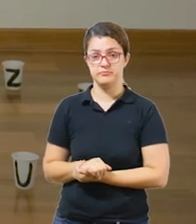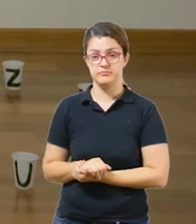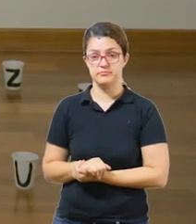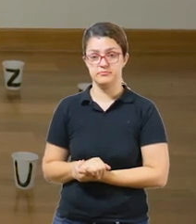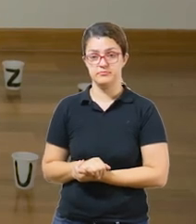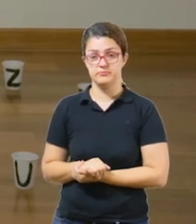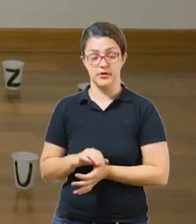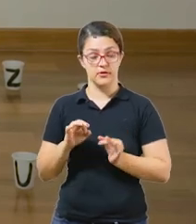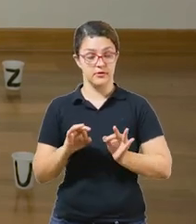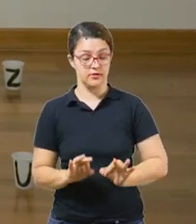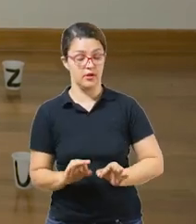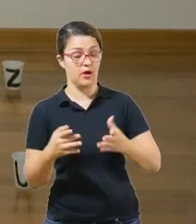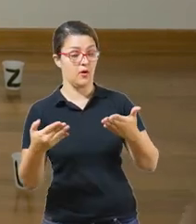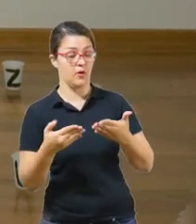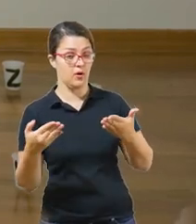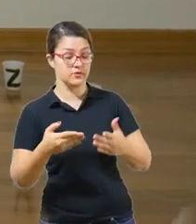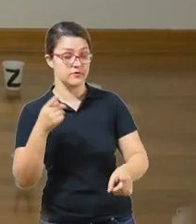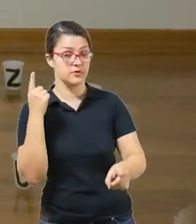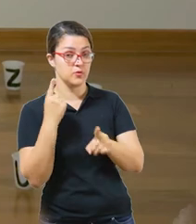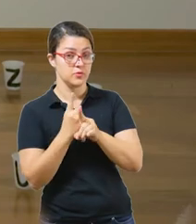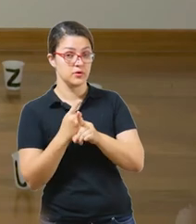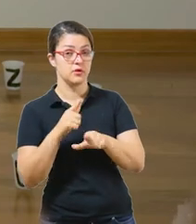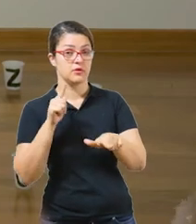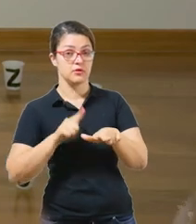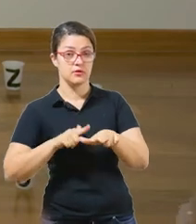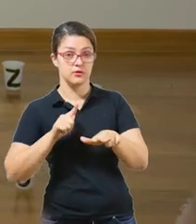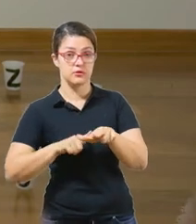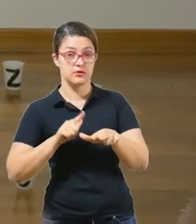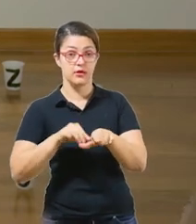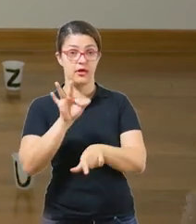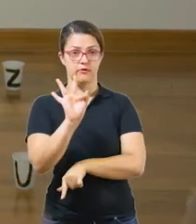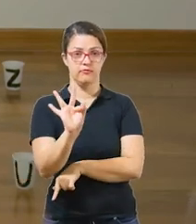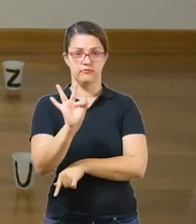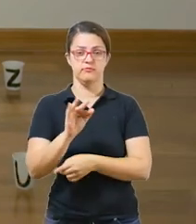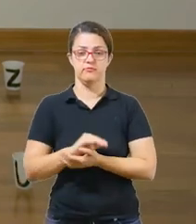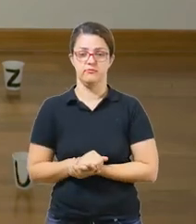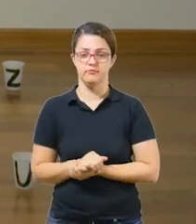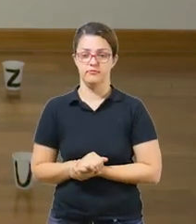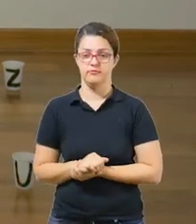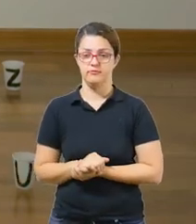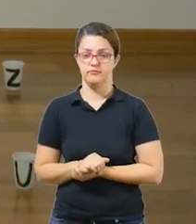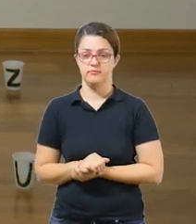Isso. Agora você vai localizar para mim a letrinha F.